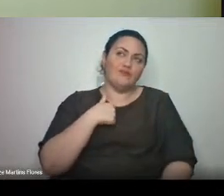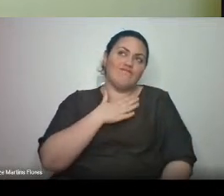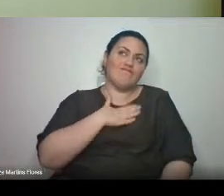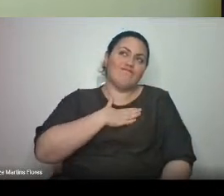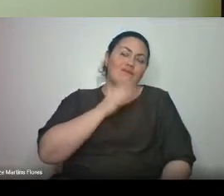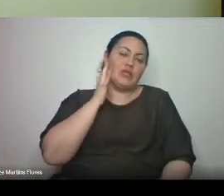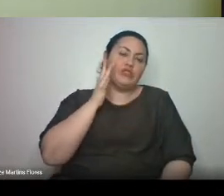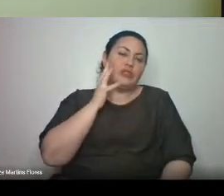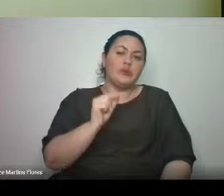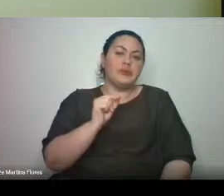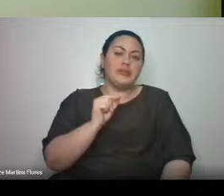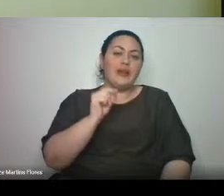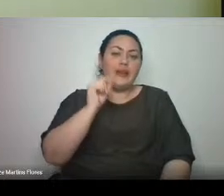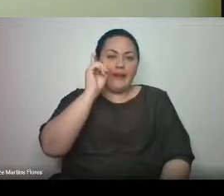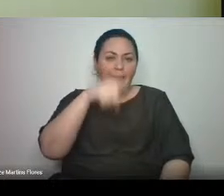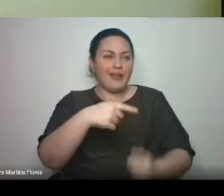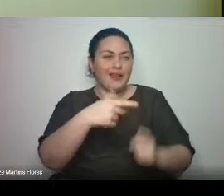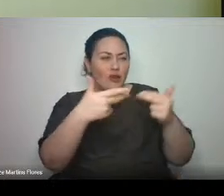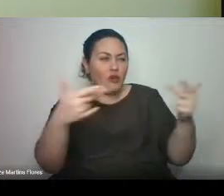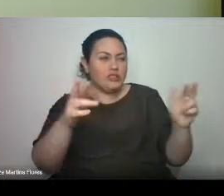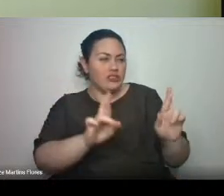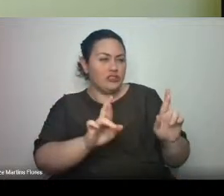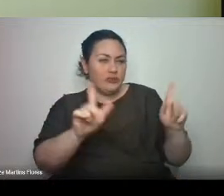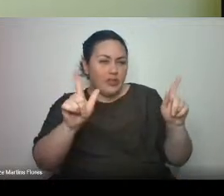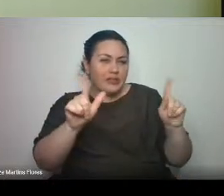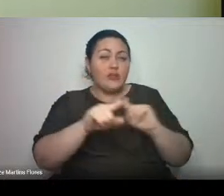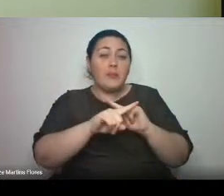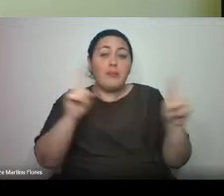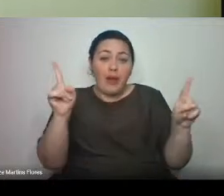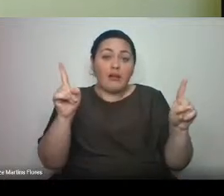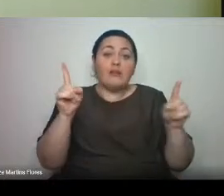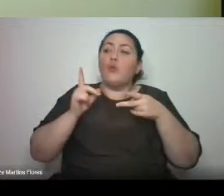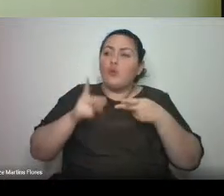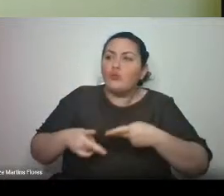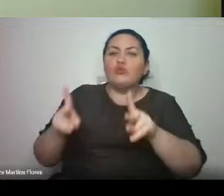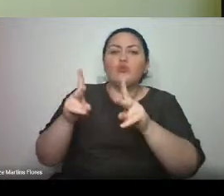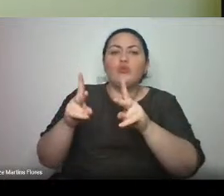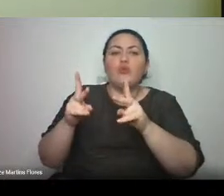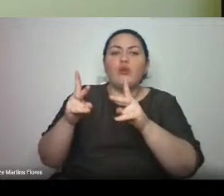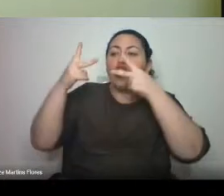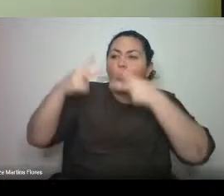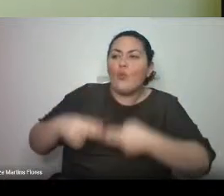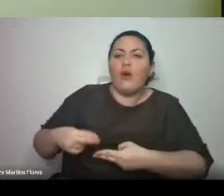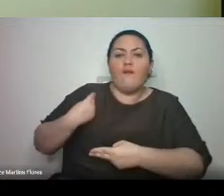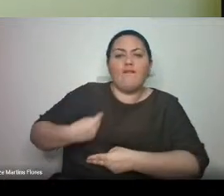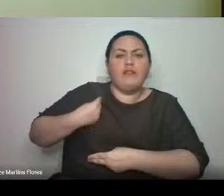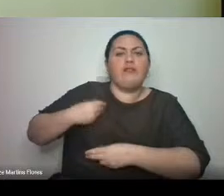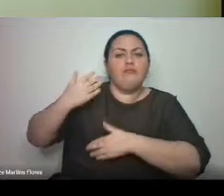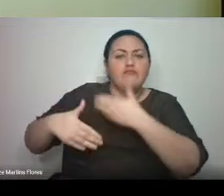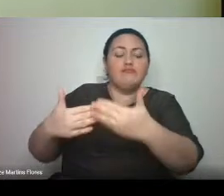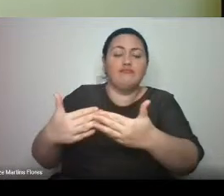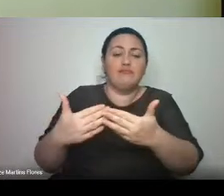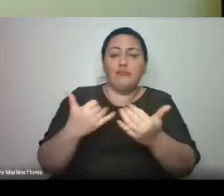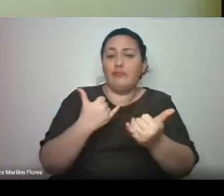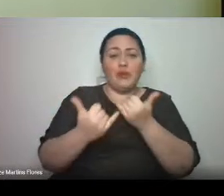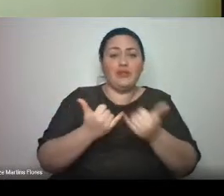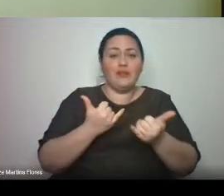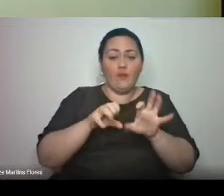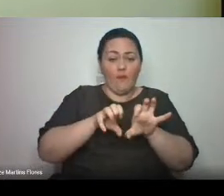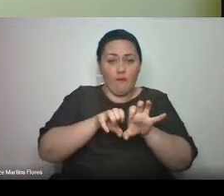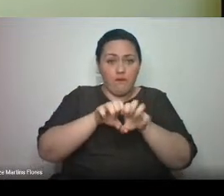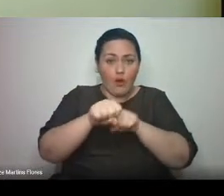tudo diferente, mas, ao mesmo tempo, está tudo igual. Um encerramento de uma colação de grau é sempre igual.